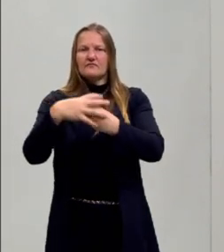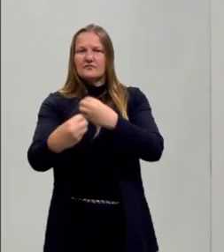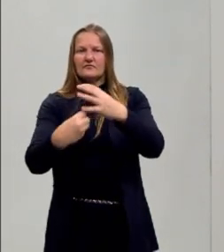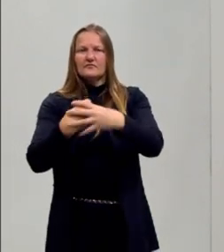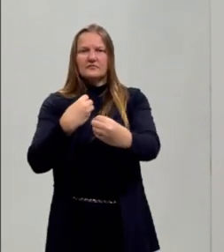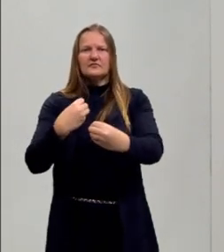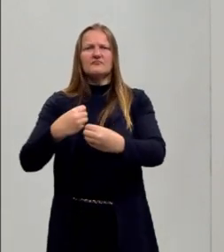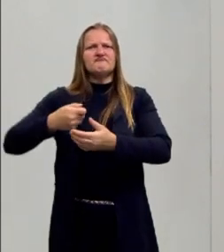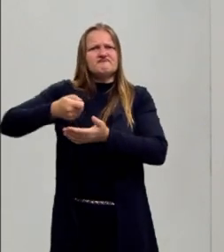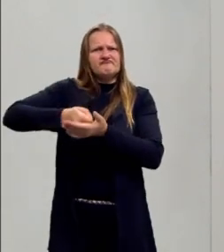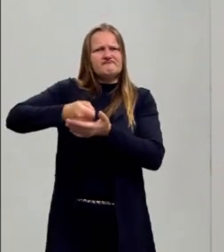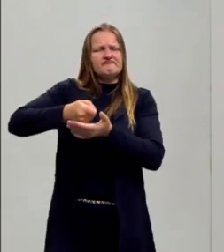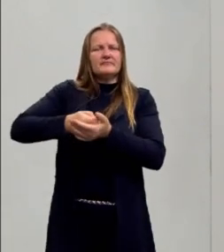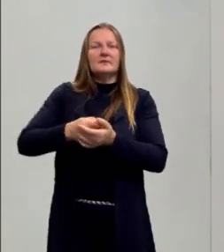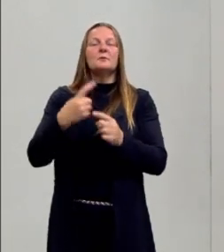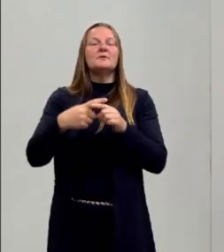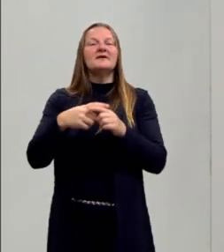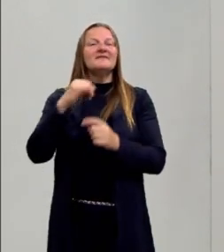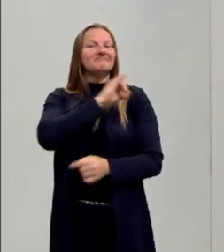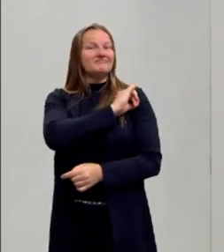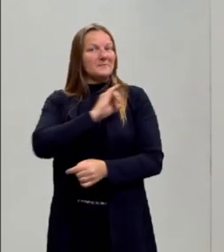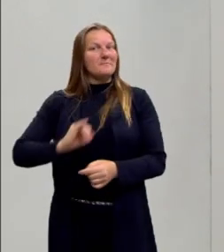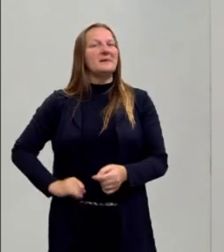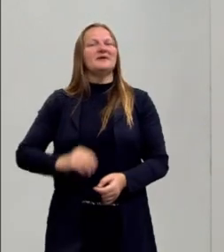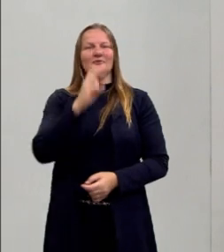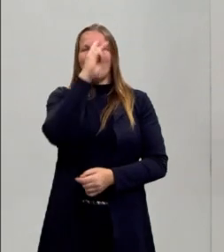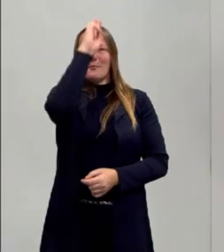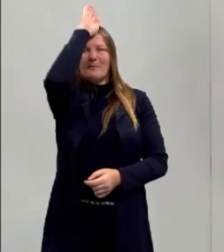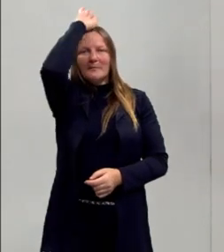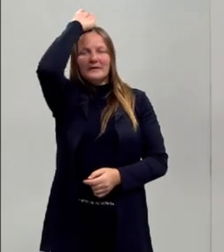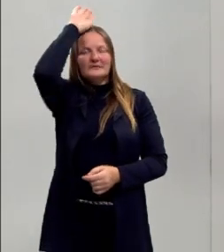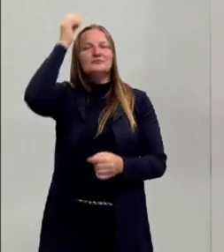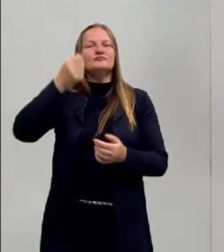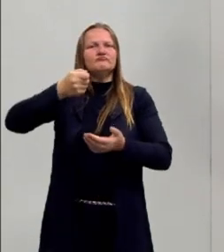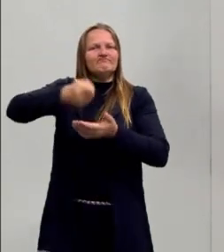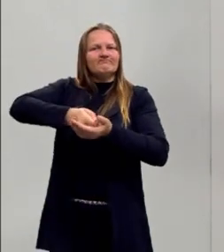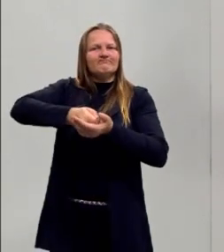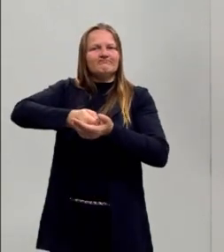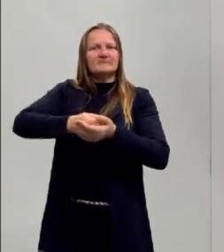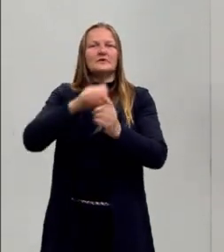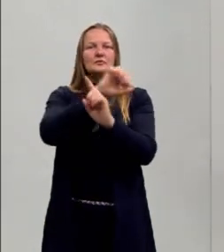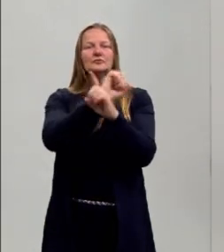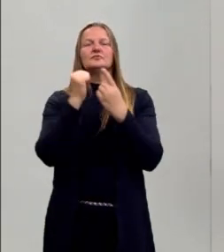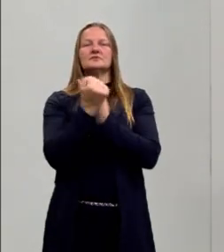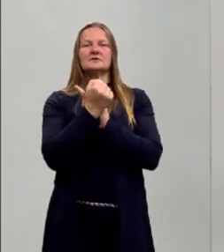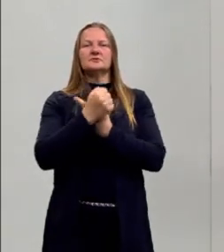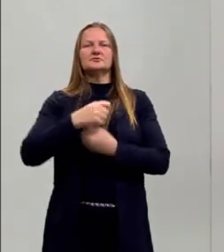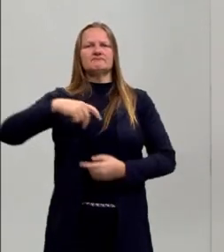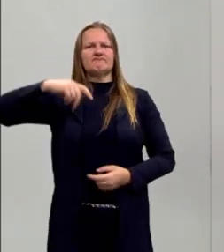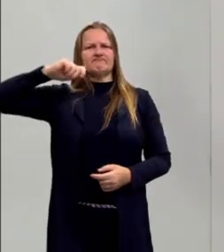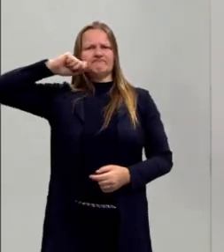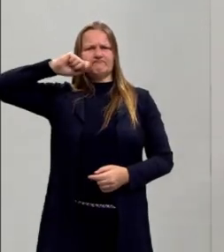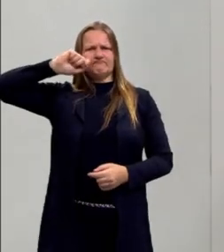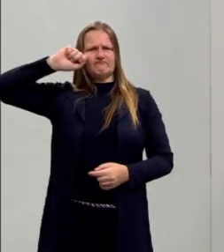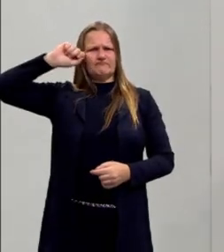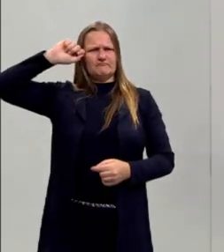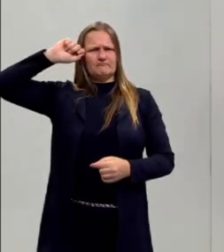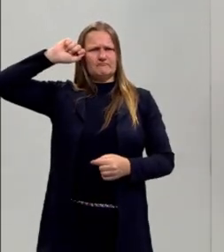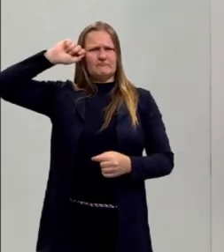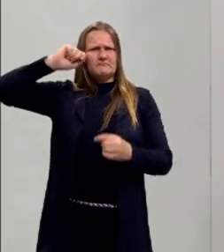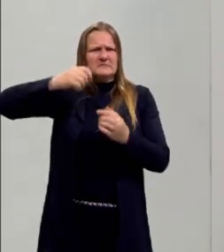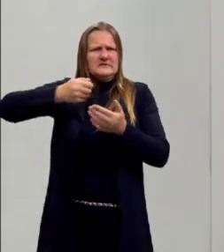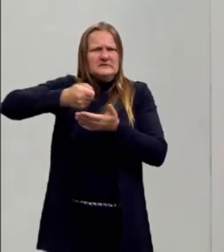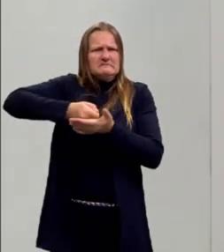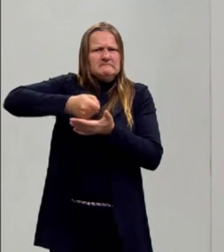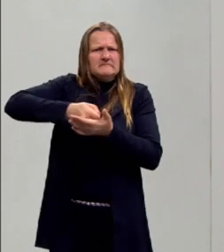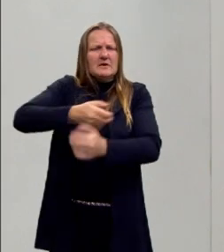em grande parte do Império Romano. O Império Romano institui a sociedade patriarcal nas suas leis, nos seus